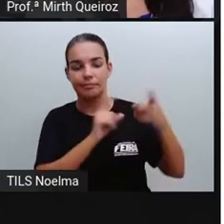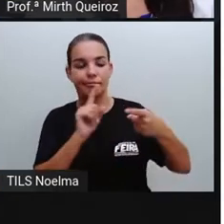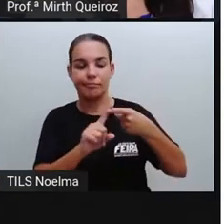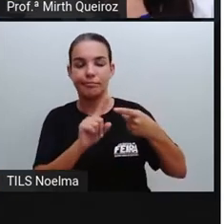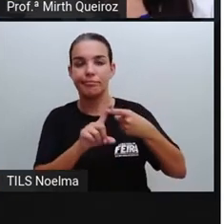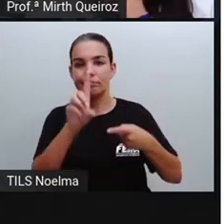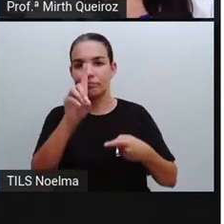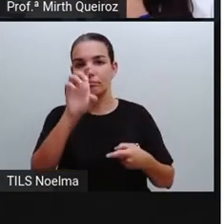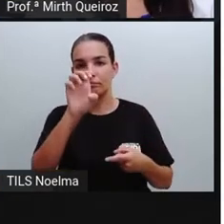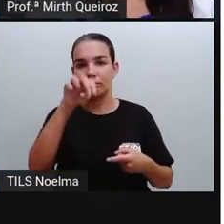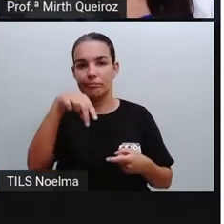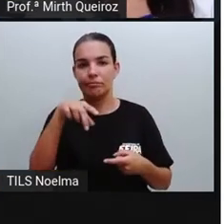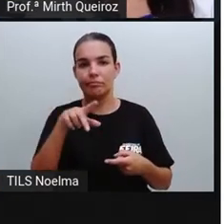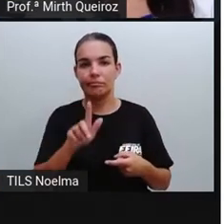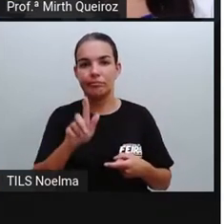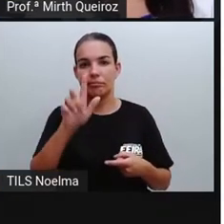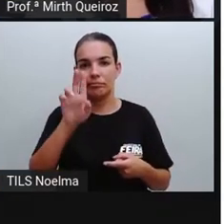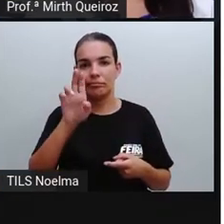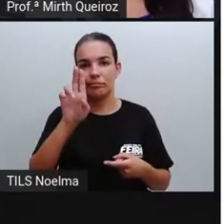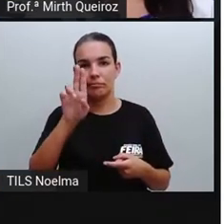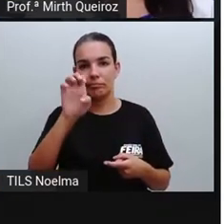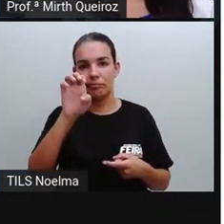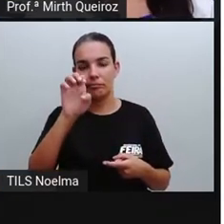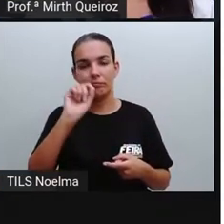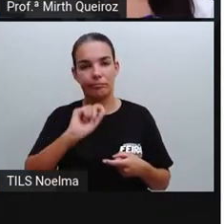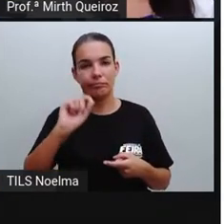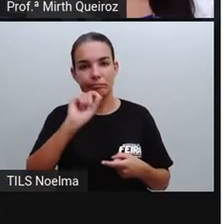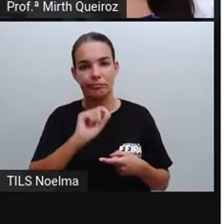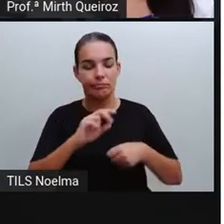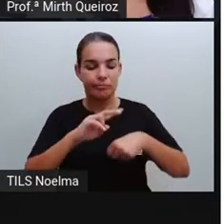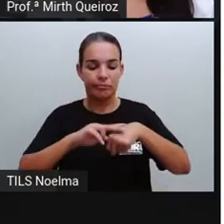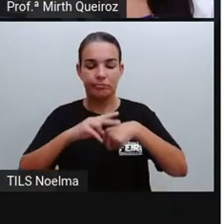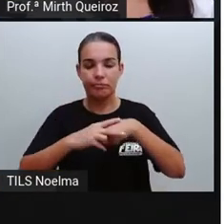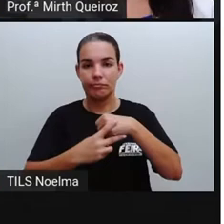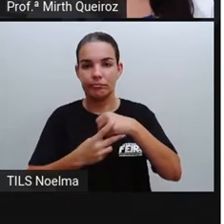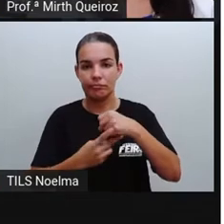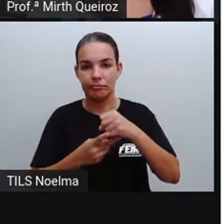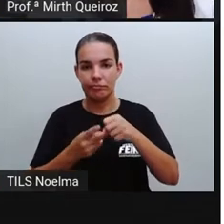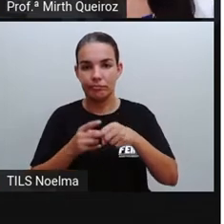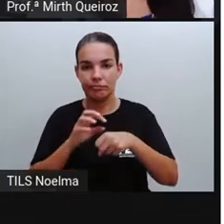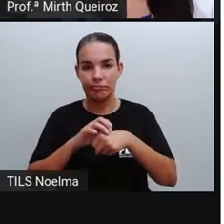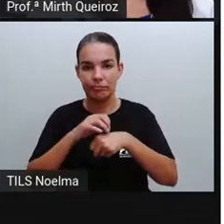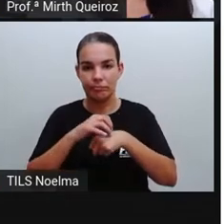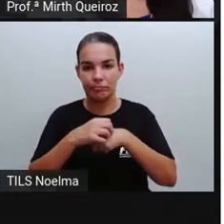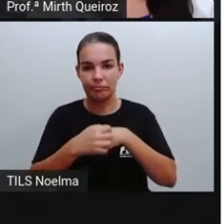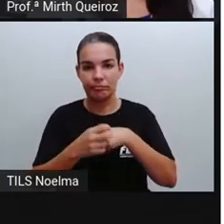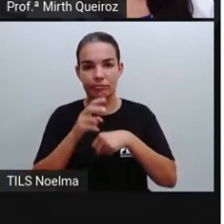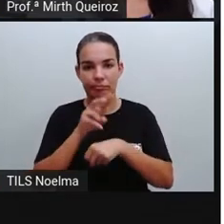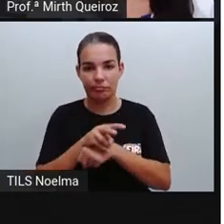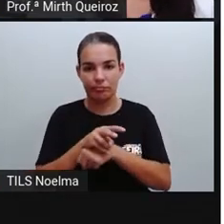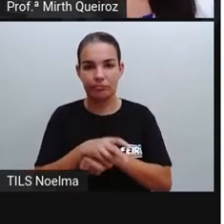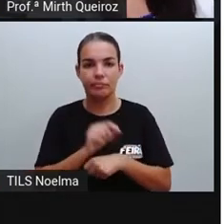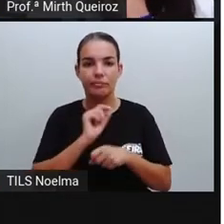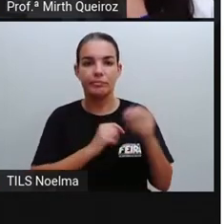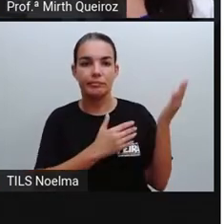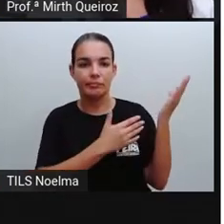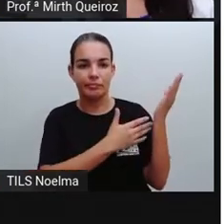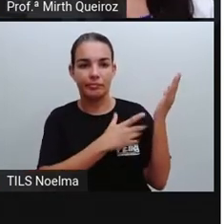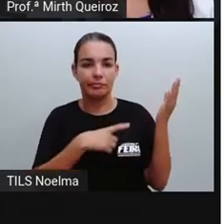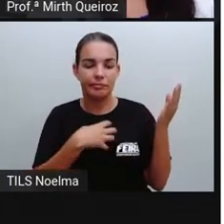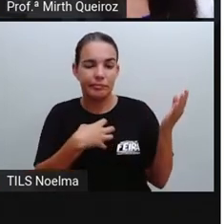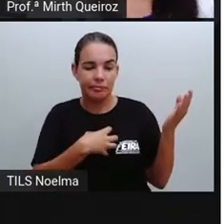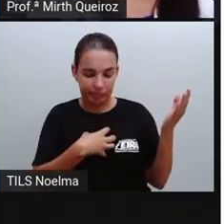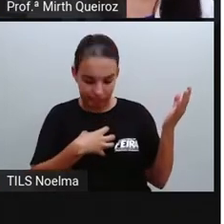sintomas que vão estar presentes aí pra gente identificar se trata de uma dengue seria febre alta, dor nos